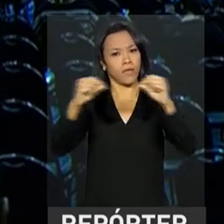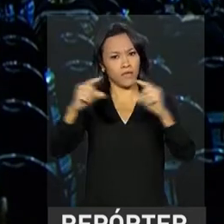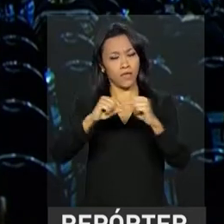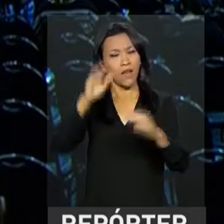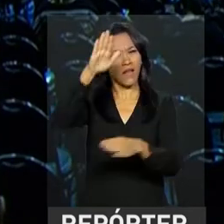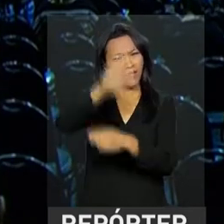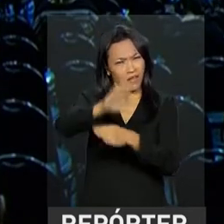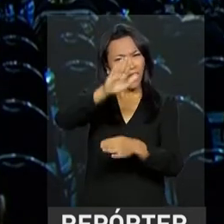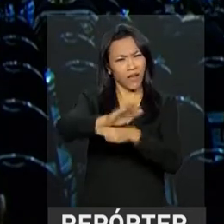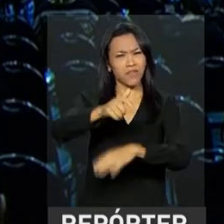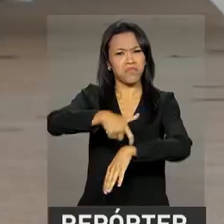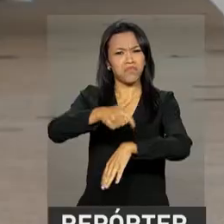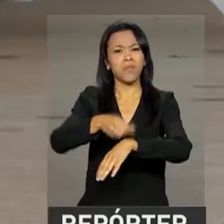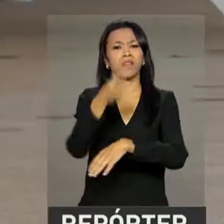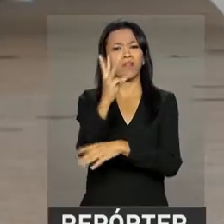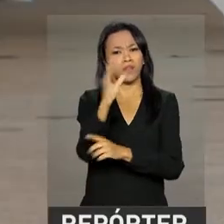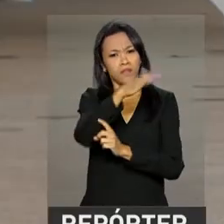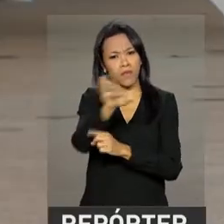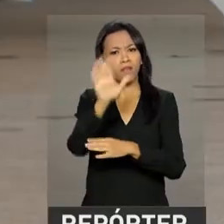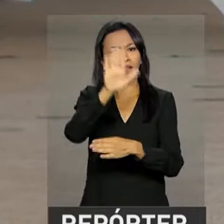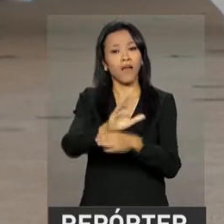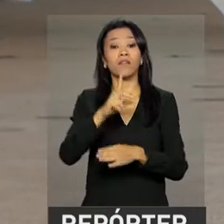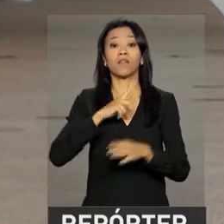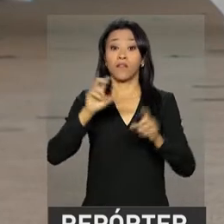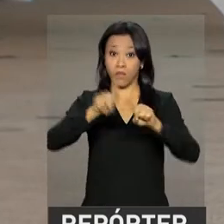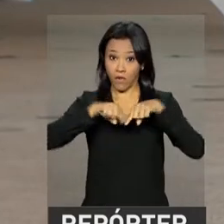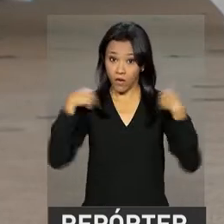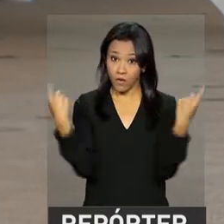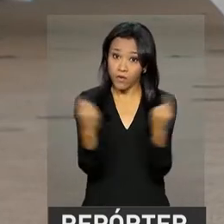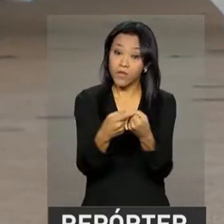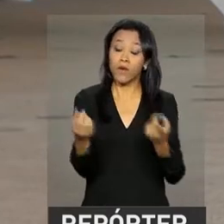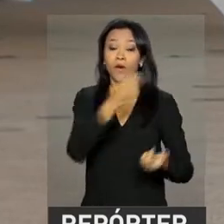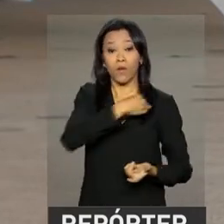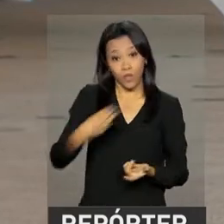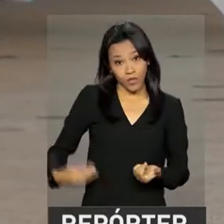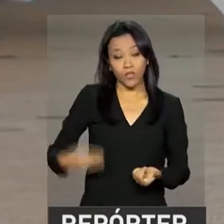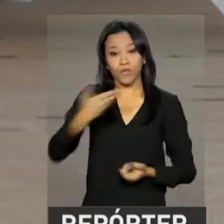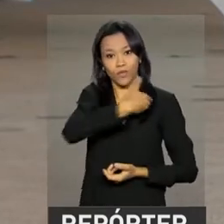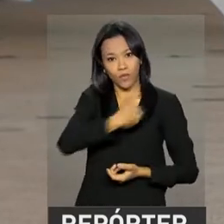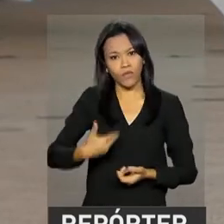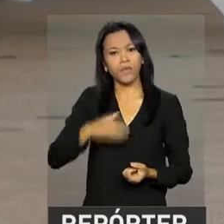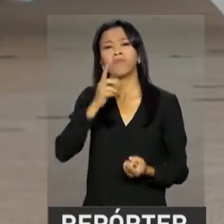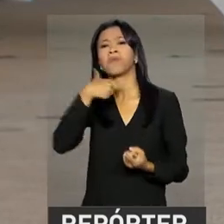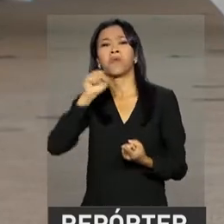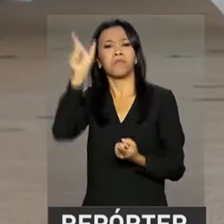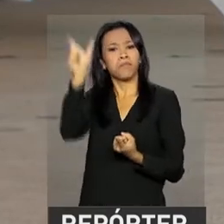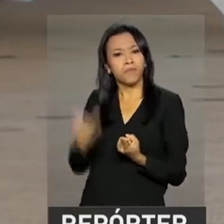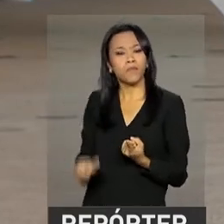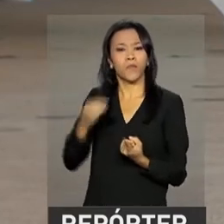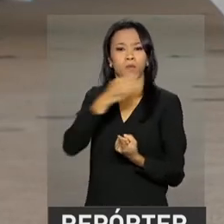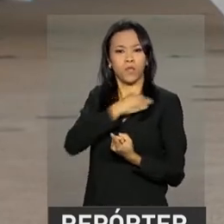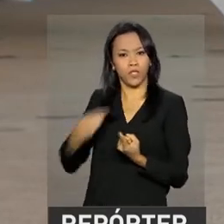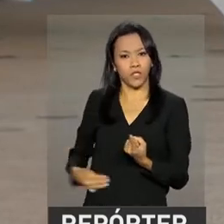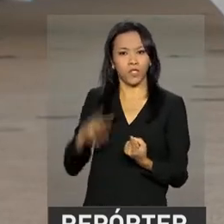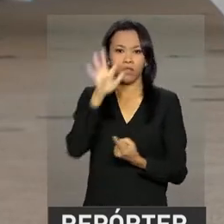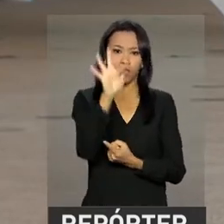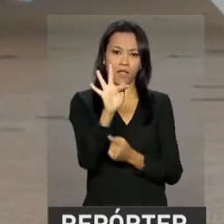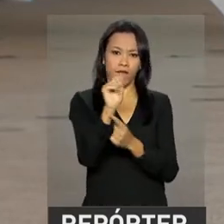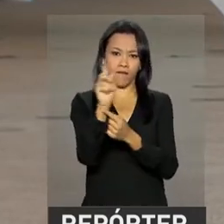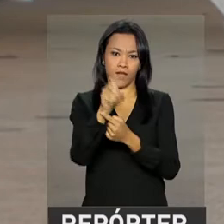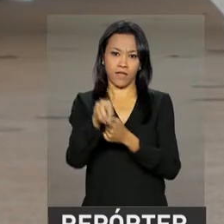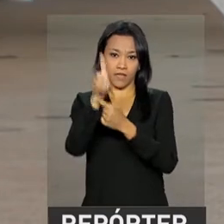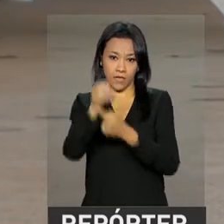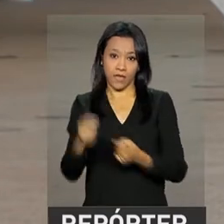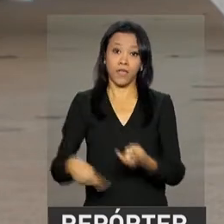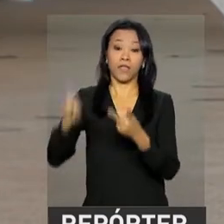da tarde, por volta das três e meia da tarde, ele tem uma reunião com ministros de governo, entre eles o ministro próprio, o ministro da Fazenda, também o